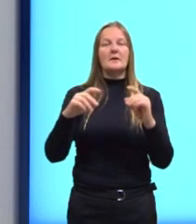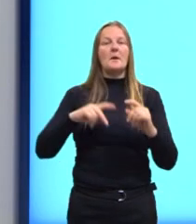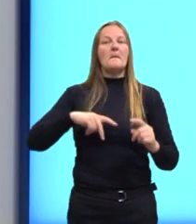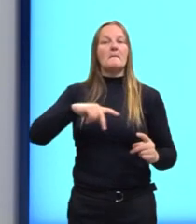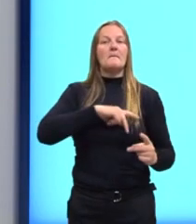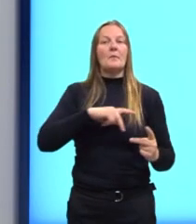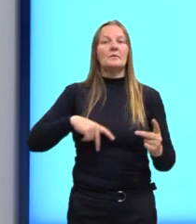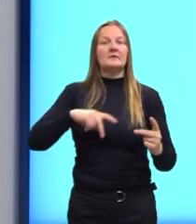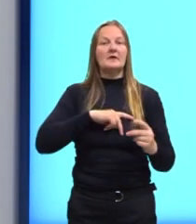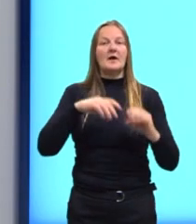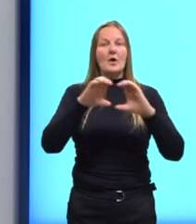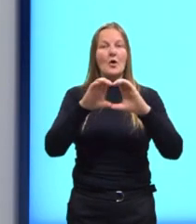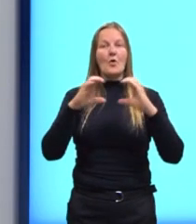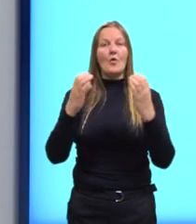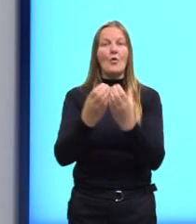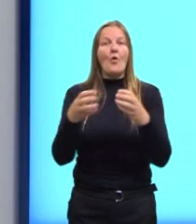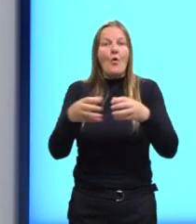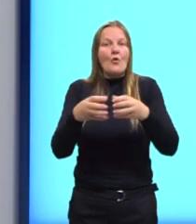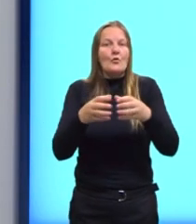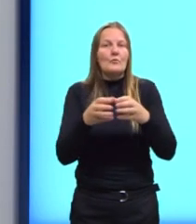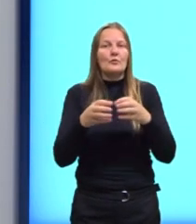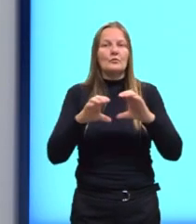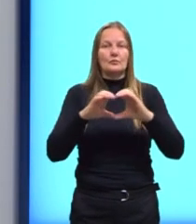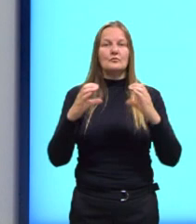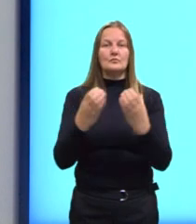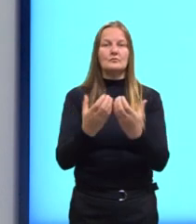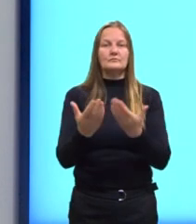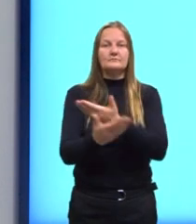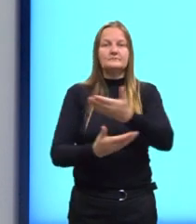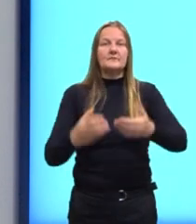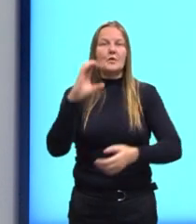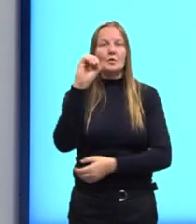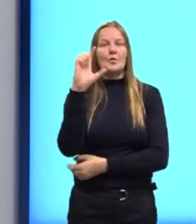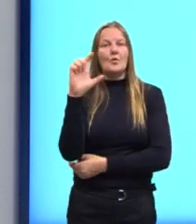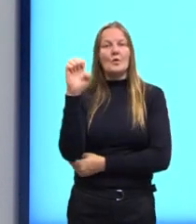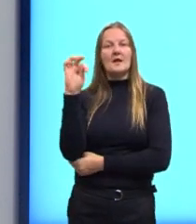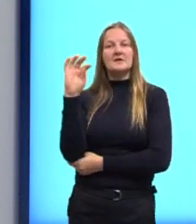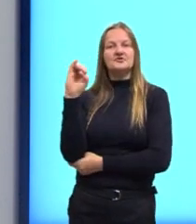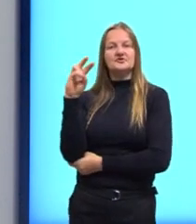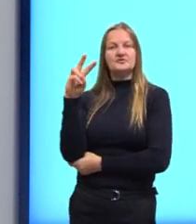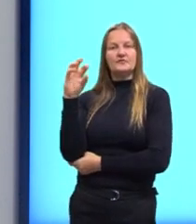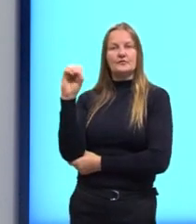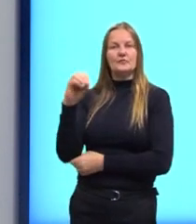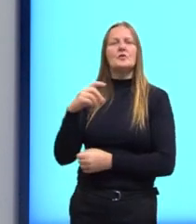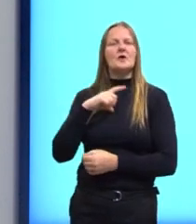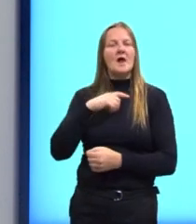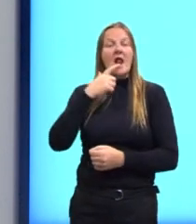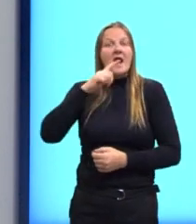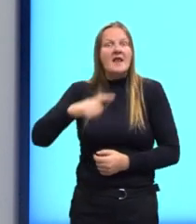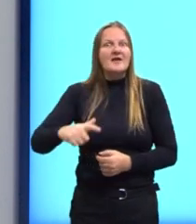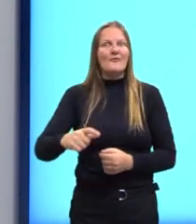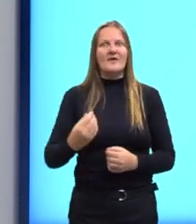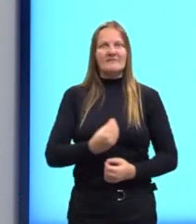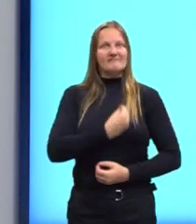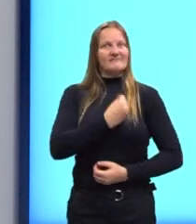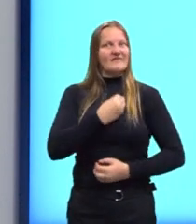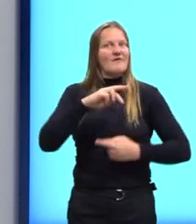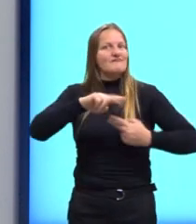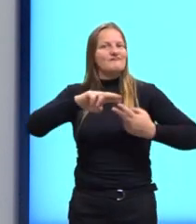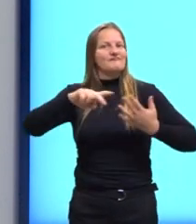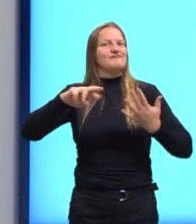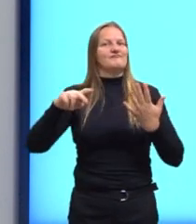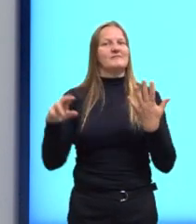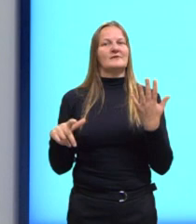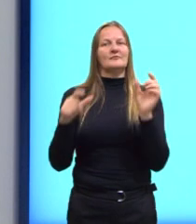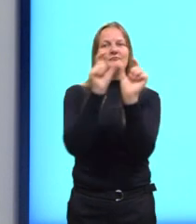popularizar, coletivizar, entre outros, que a gente tem muitas possibilidades. A nossa língua é extremamente vasta